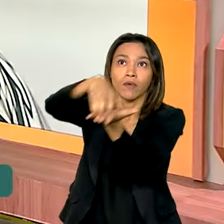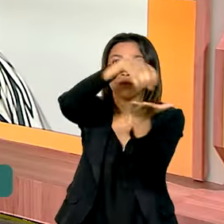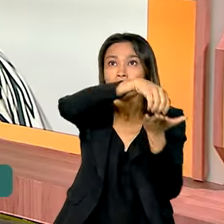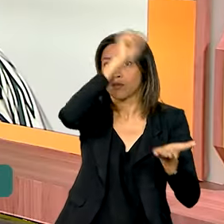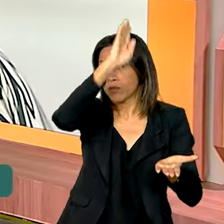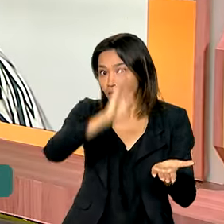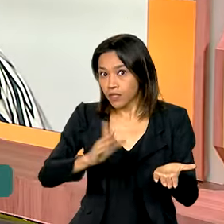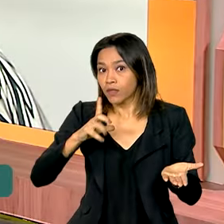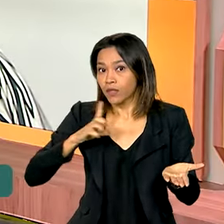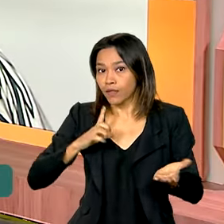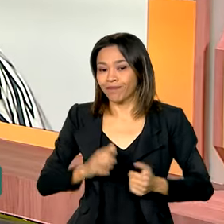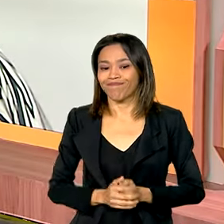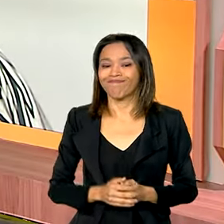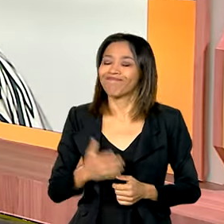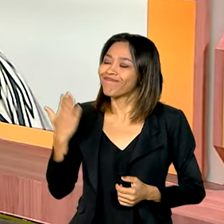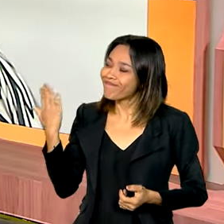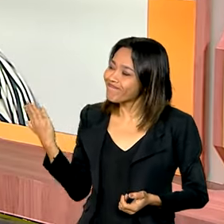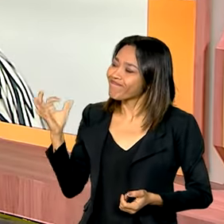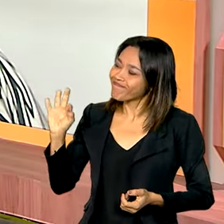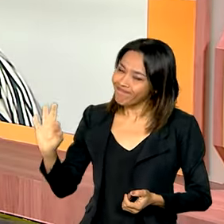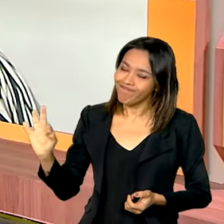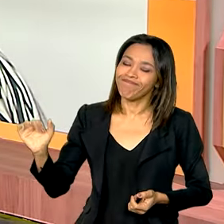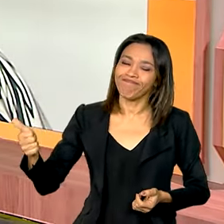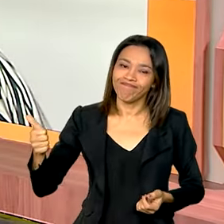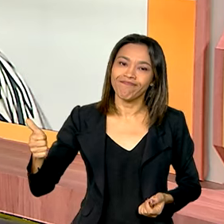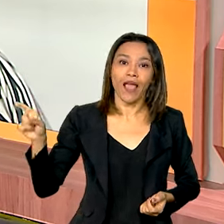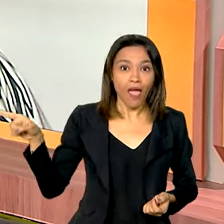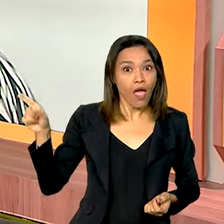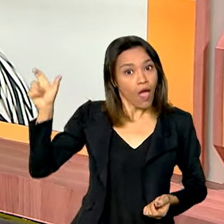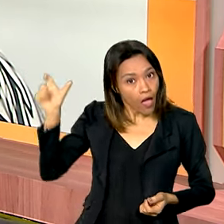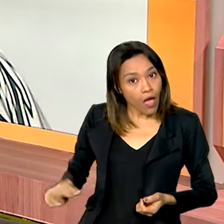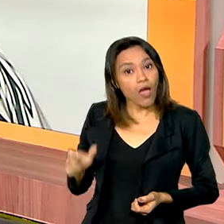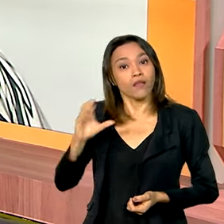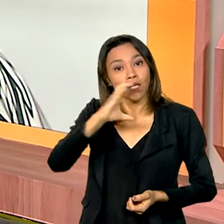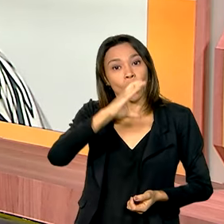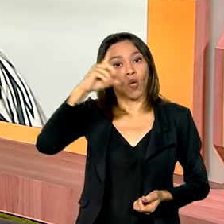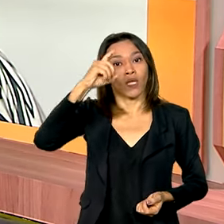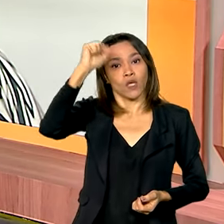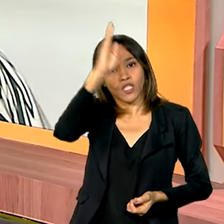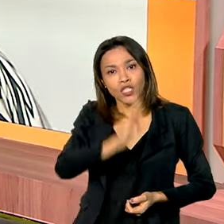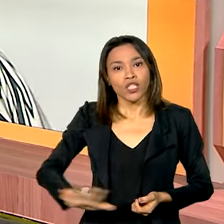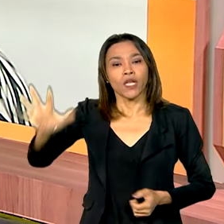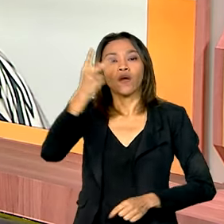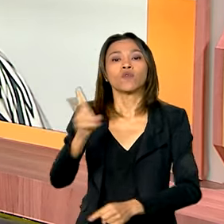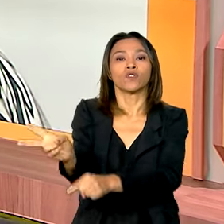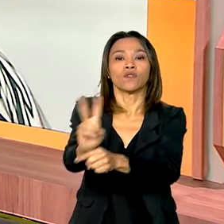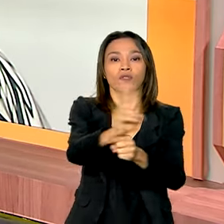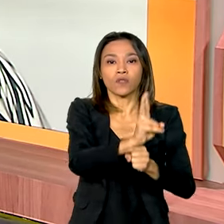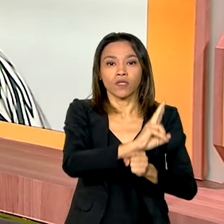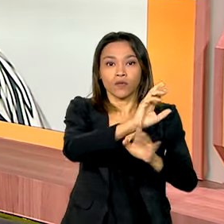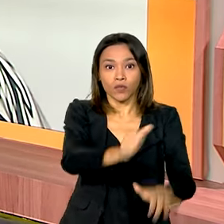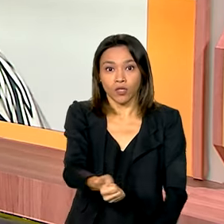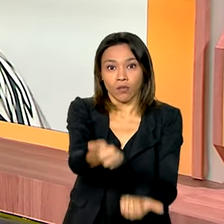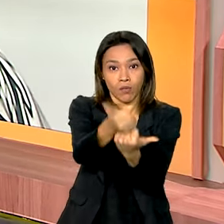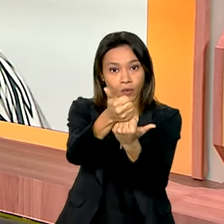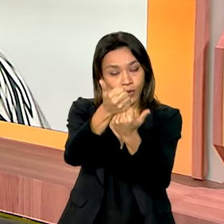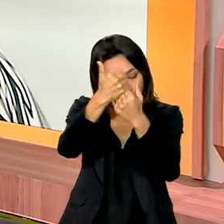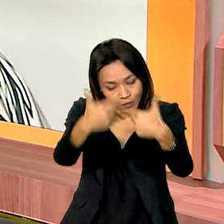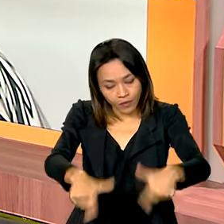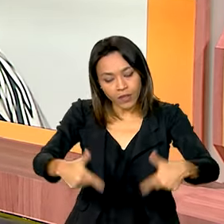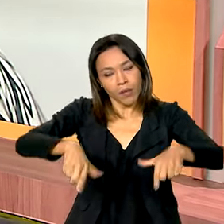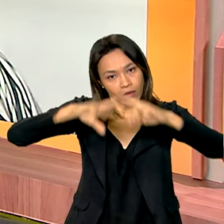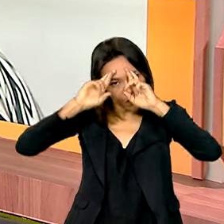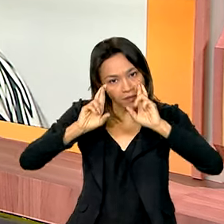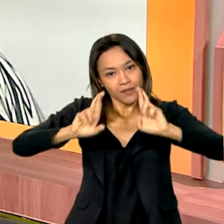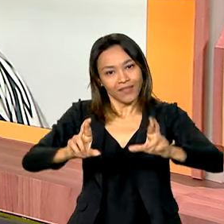Excelente. Eu conversei com Dercilete Lisboa, ela que é coordenadora geral de fiscalização e promoção do trabalho decente.